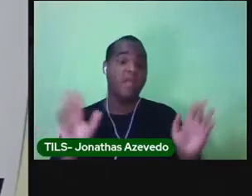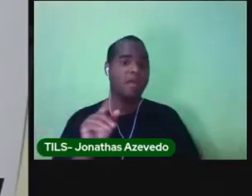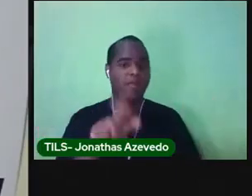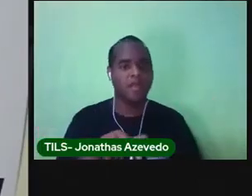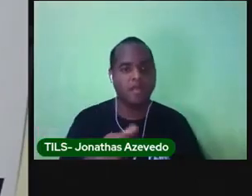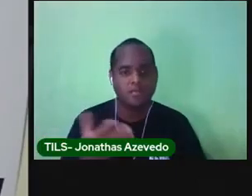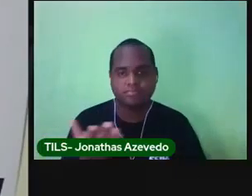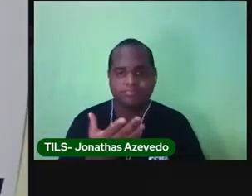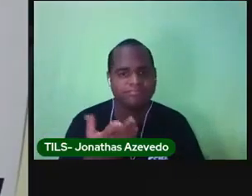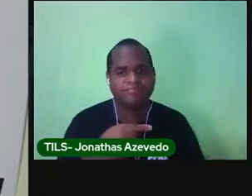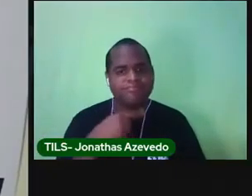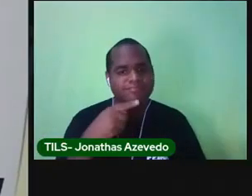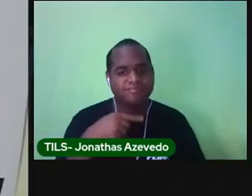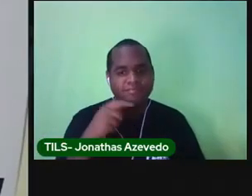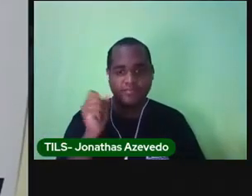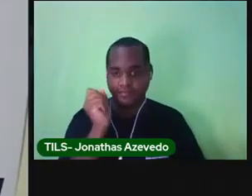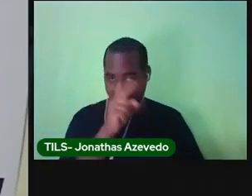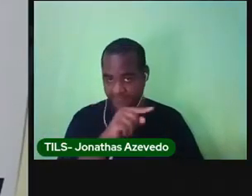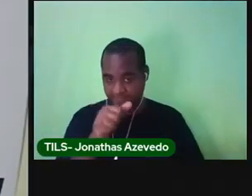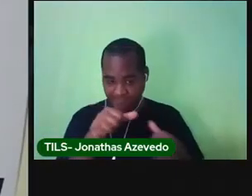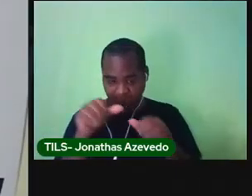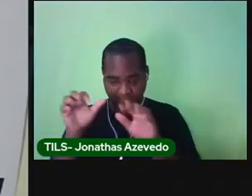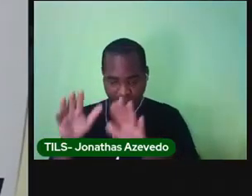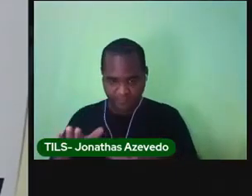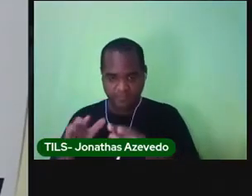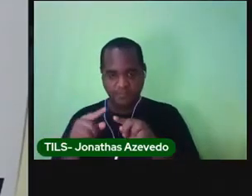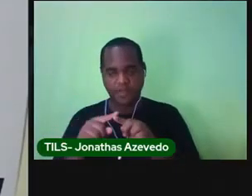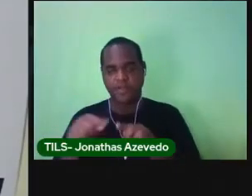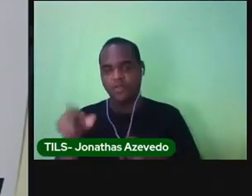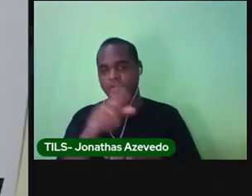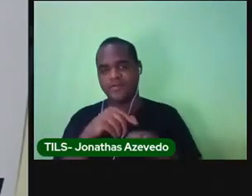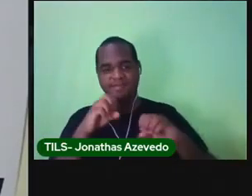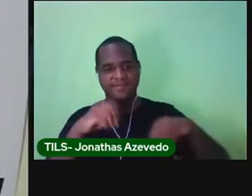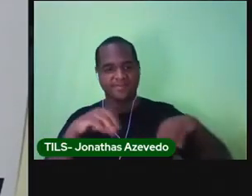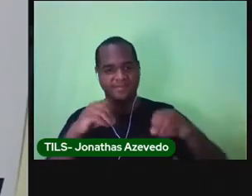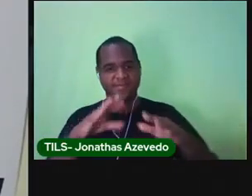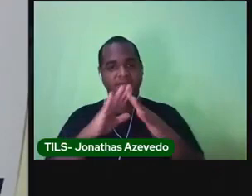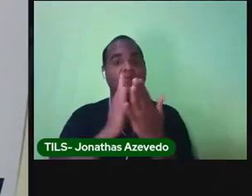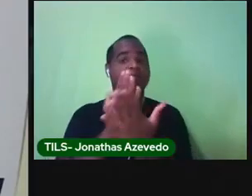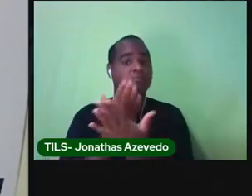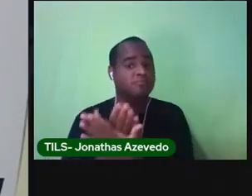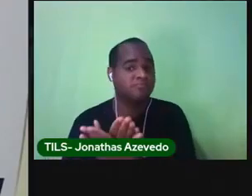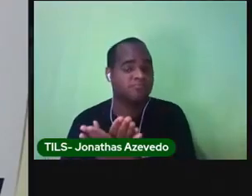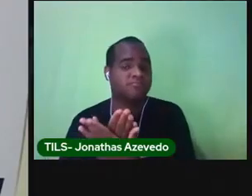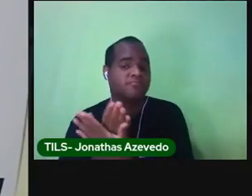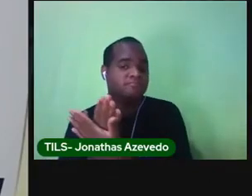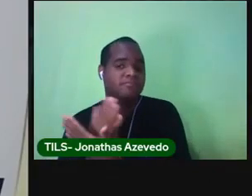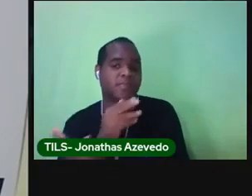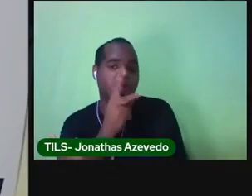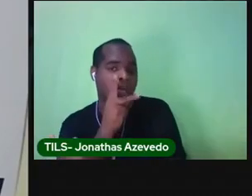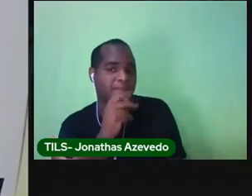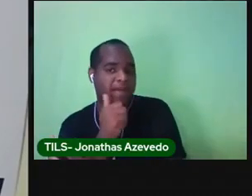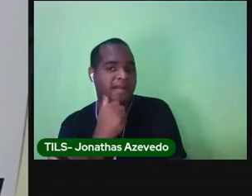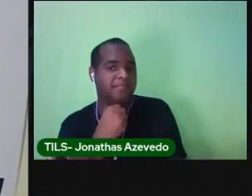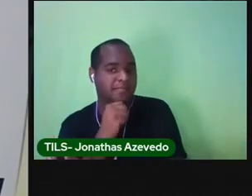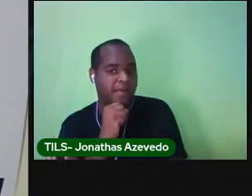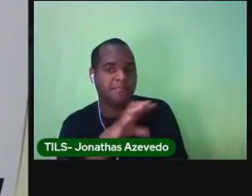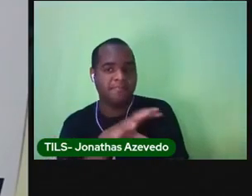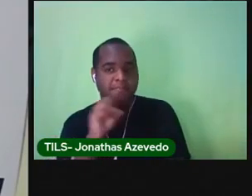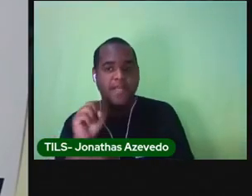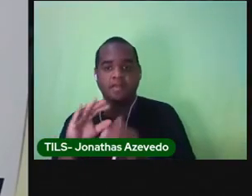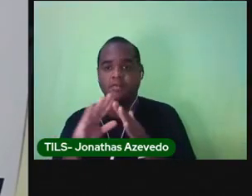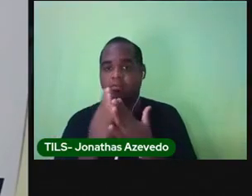por enquanto, a gente fica aqui fazendo as atividades que são da escola. Seus pais pegam atividade na escola,